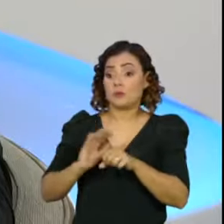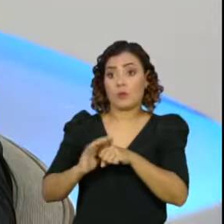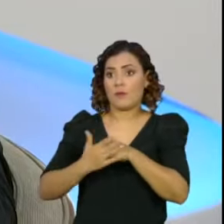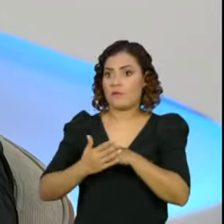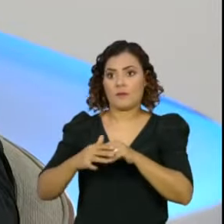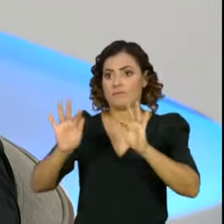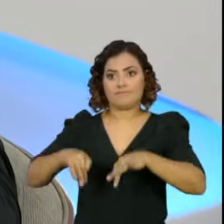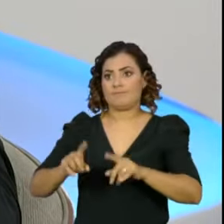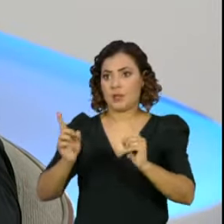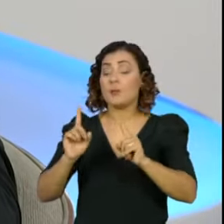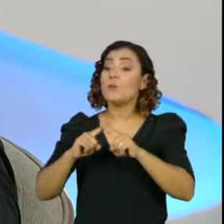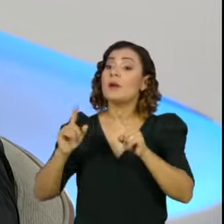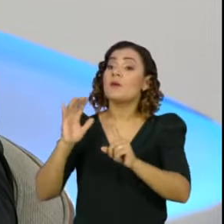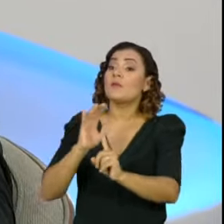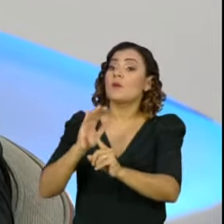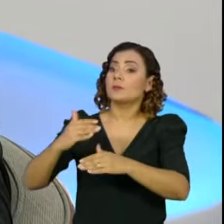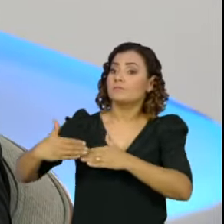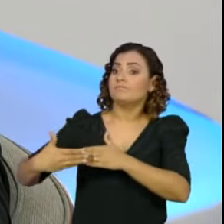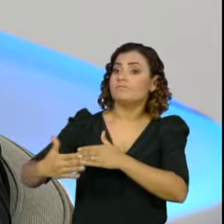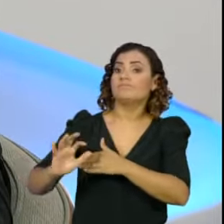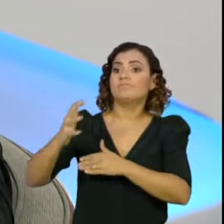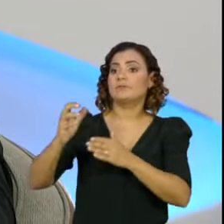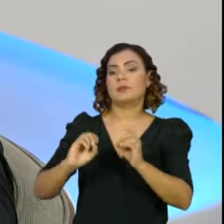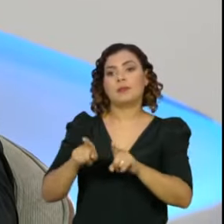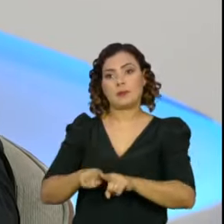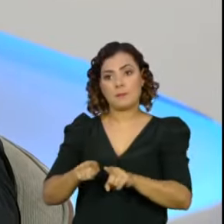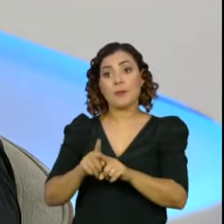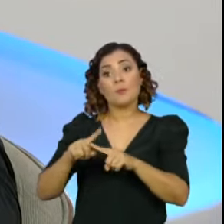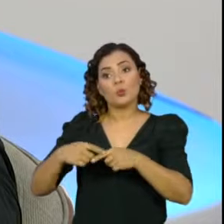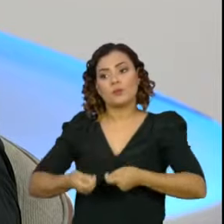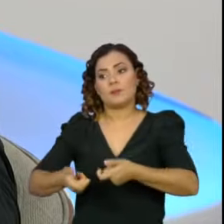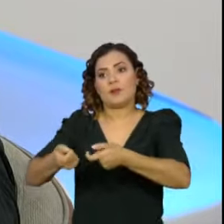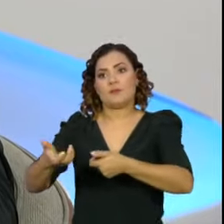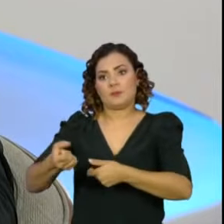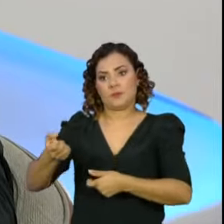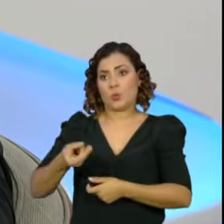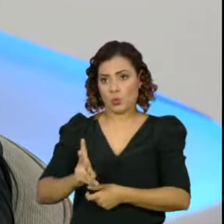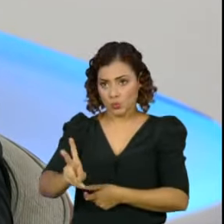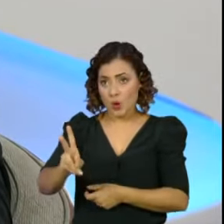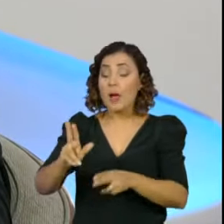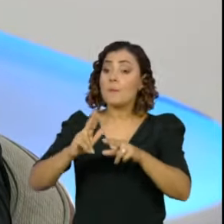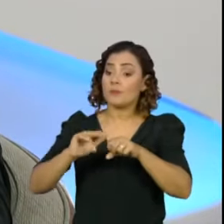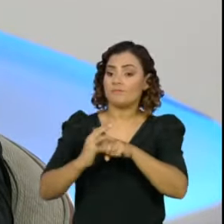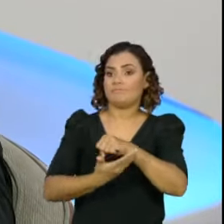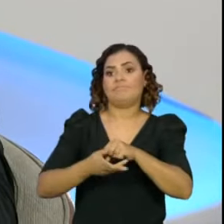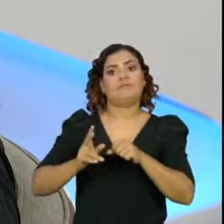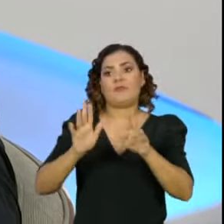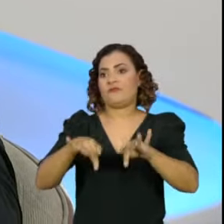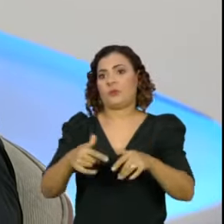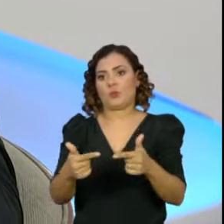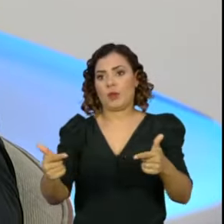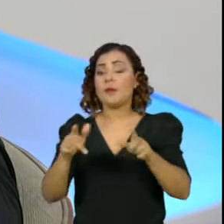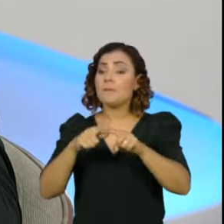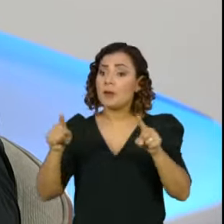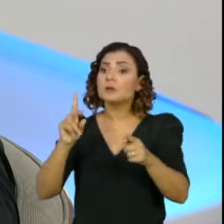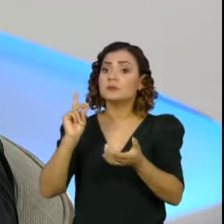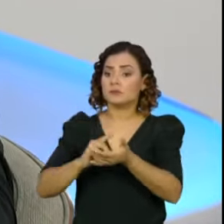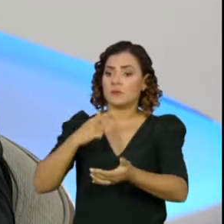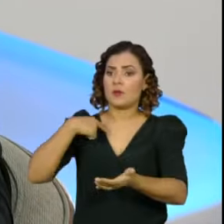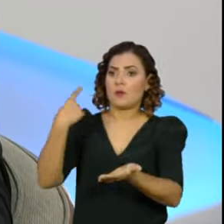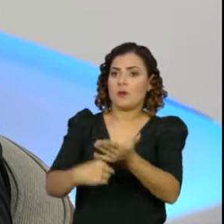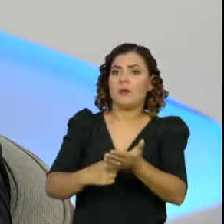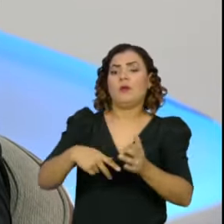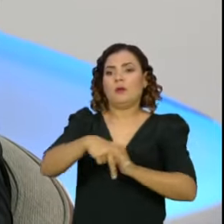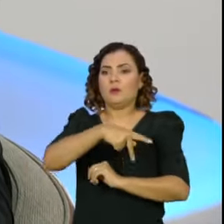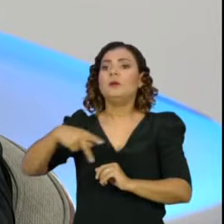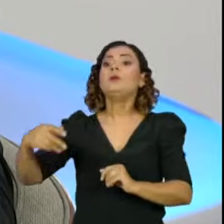terminou e as consequências dela também não, é importante retomar o auxílio. De onde virá a possibilidade para isso? Um compromisso que fiz com o Presidente do Senado,